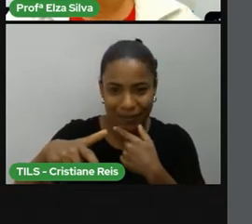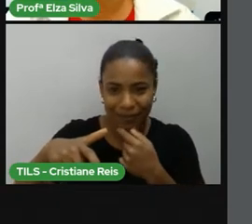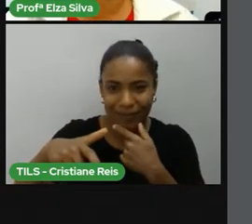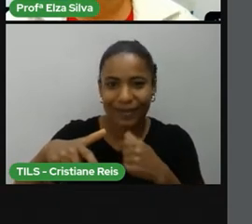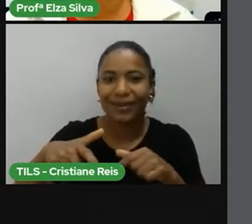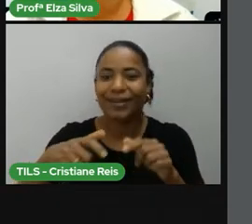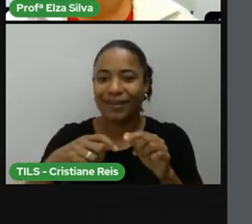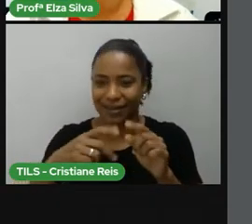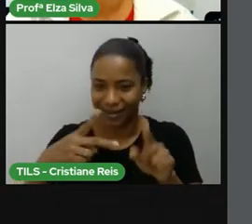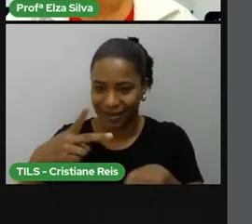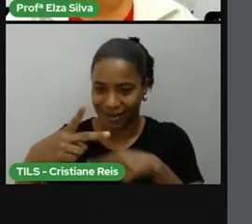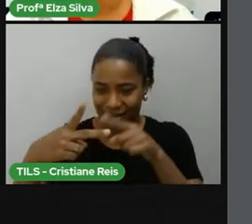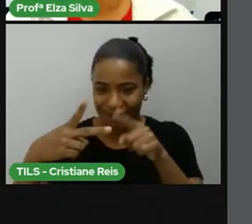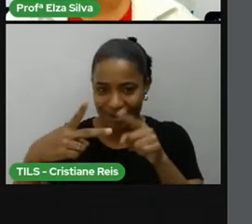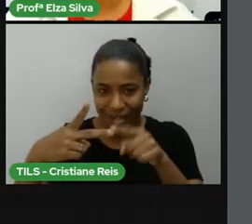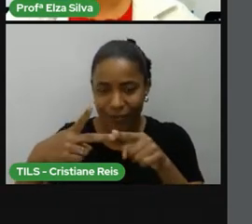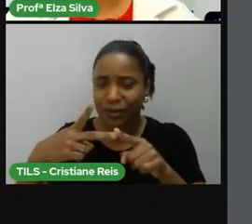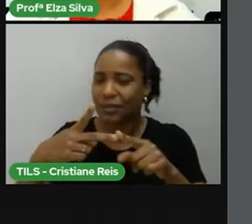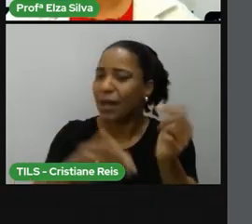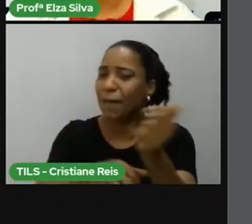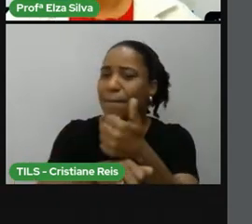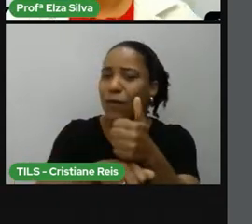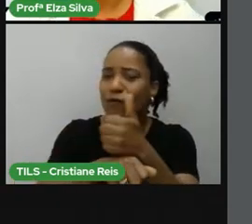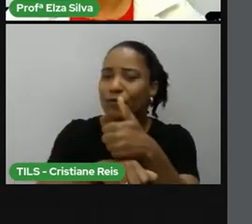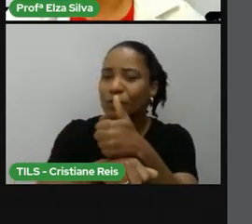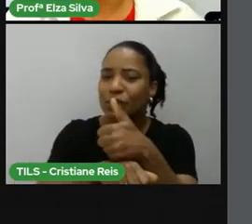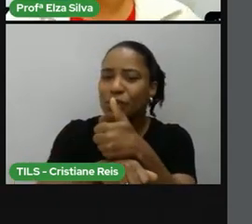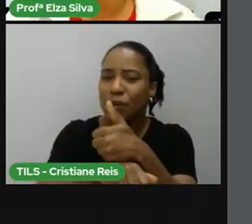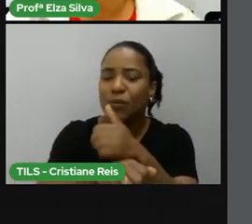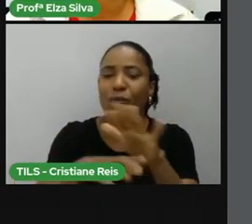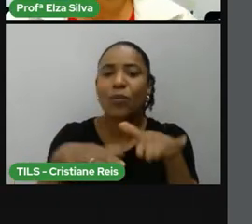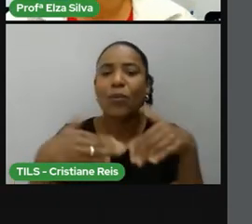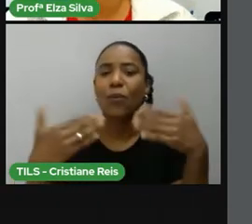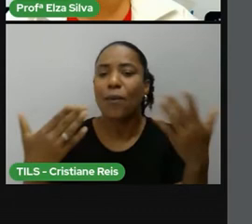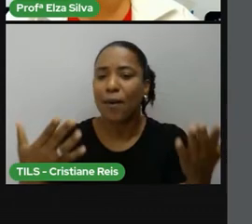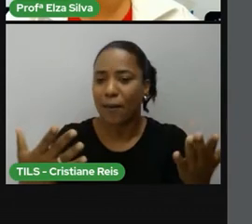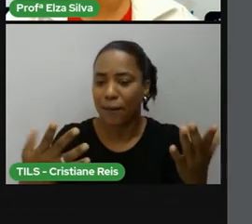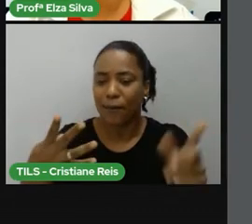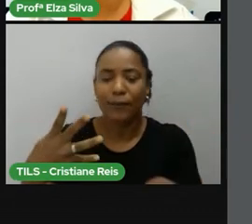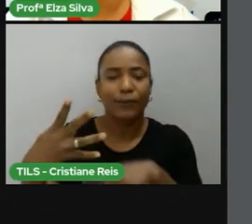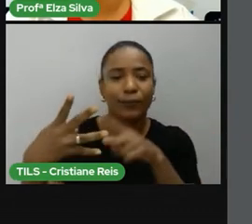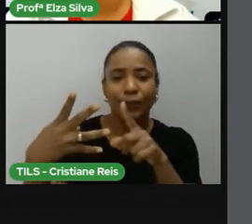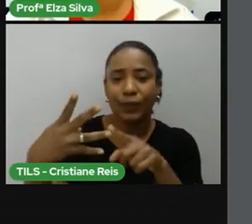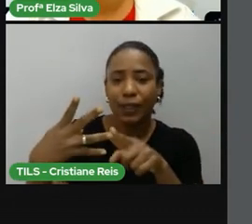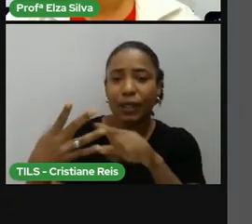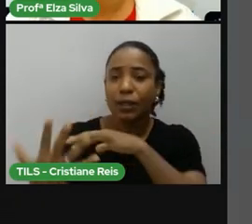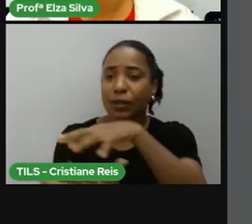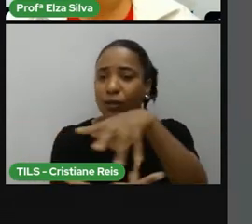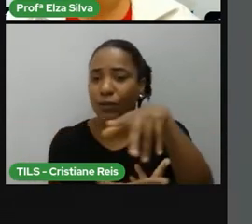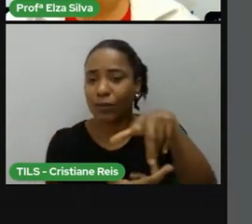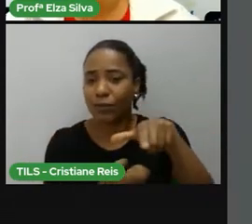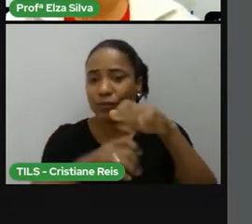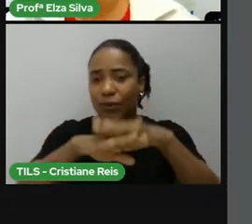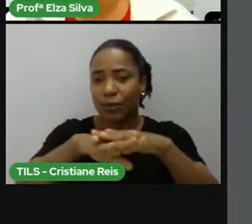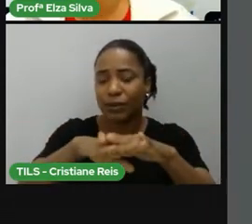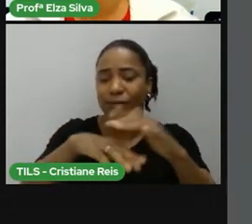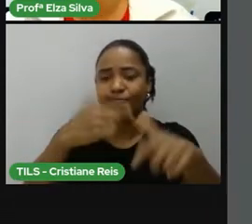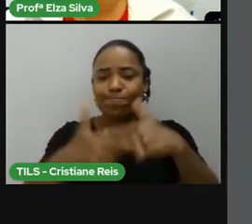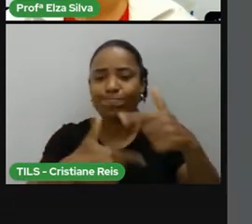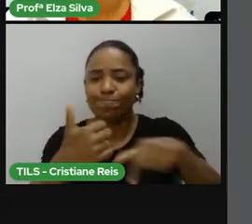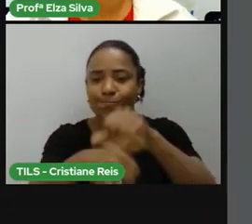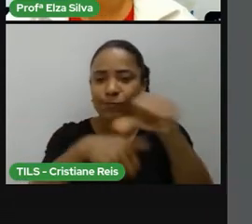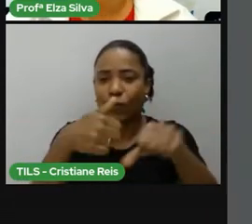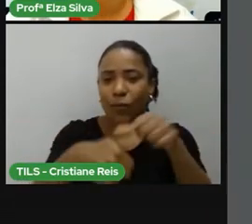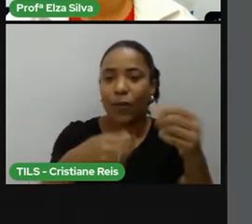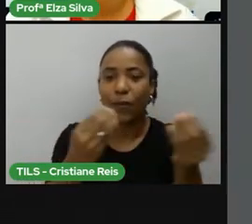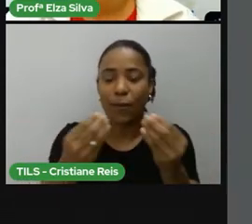profissão que ele desempenhou, o que ele fez para transformar o mundo, quando, onde e como